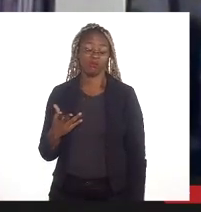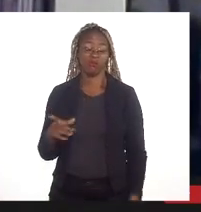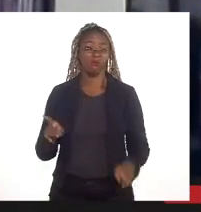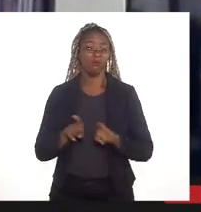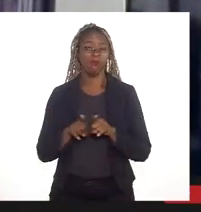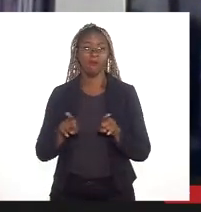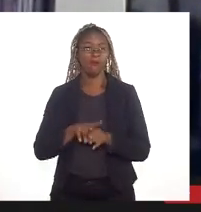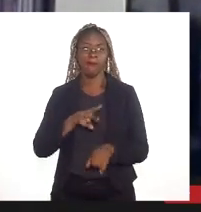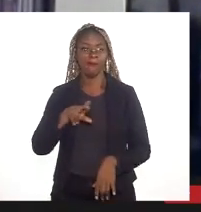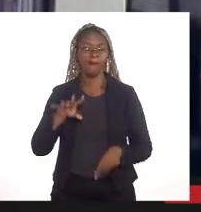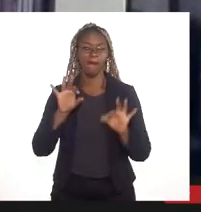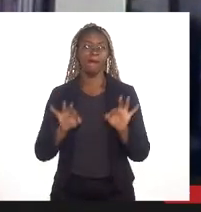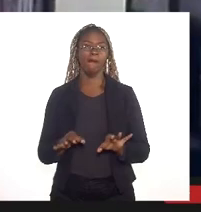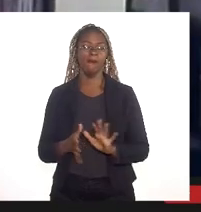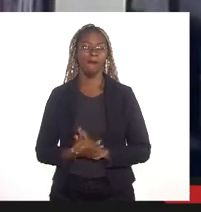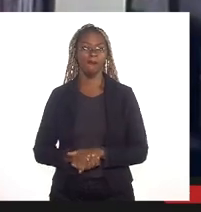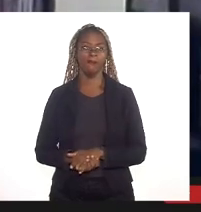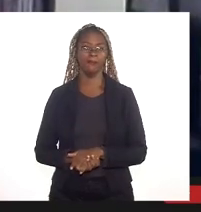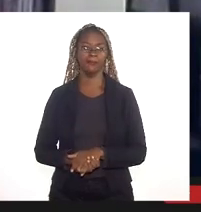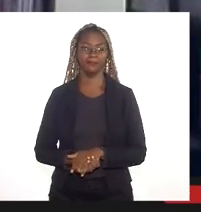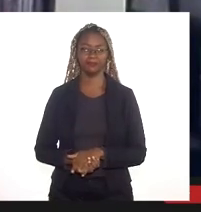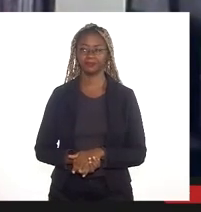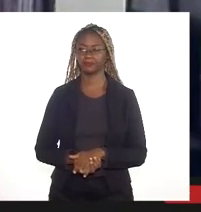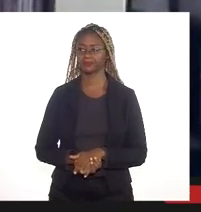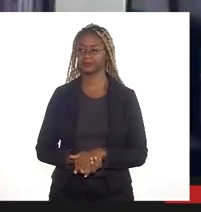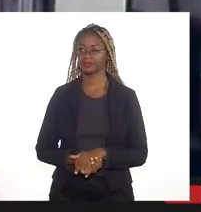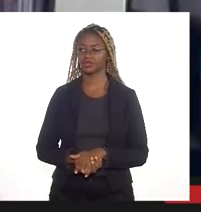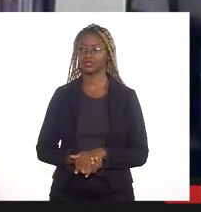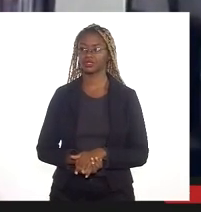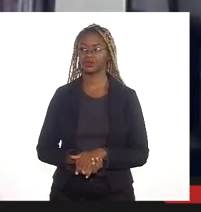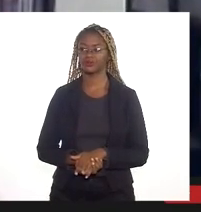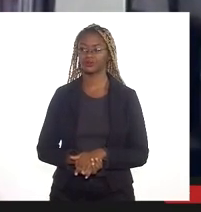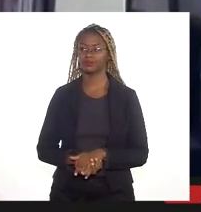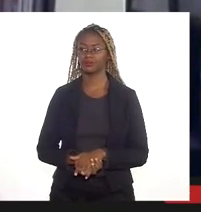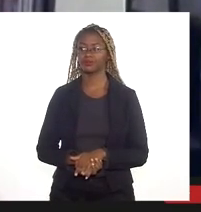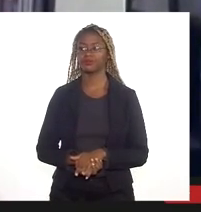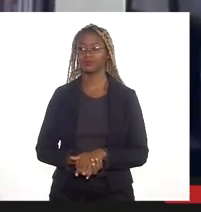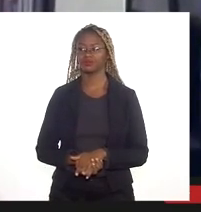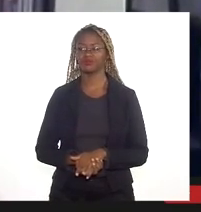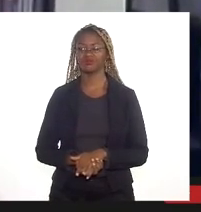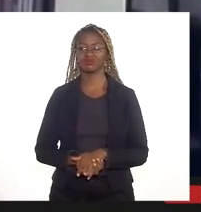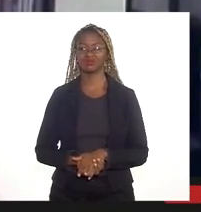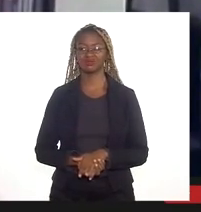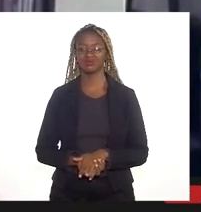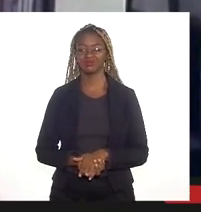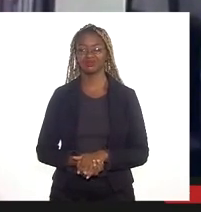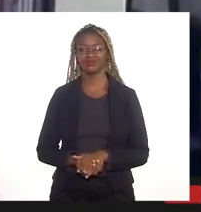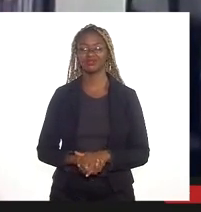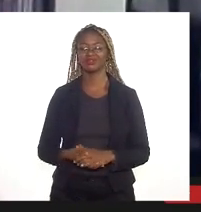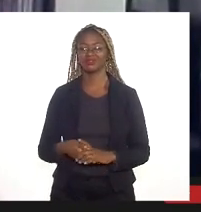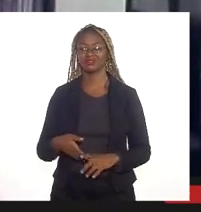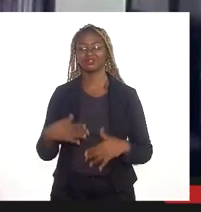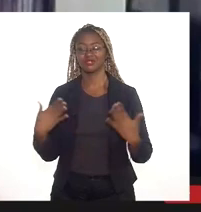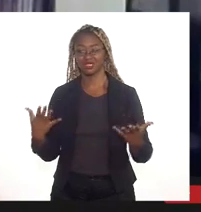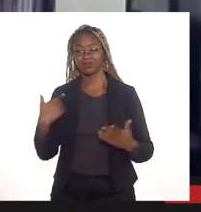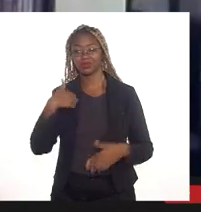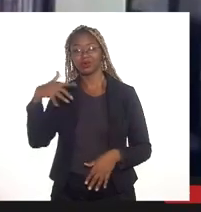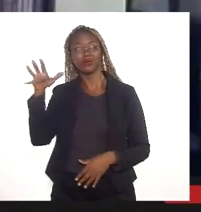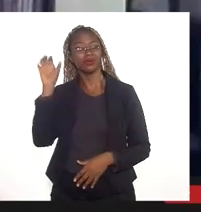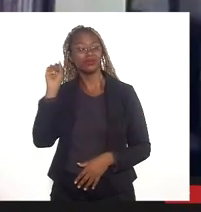que a coisa vai dar certo, entendeu? Então, pelo que eu ouvi,